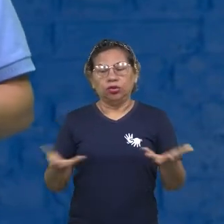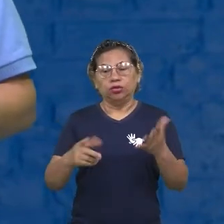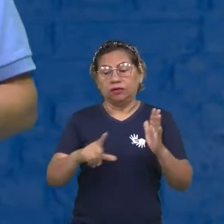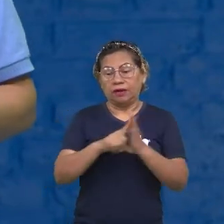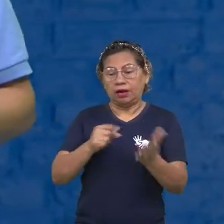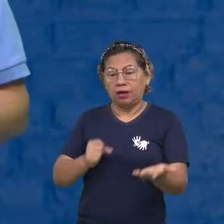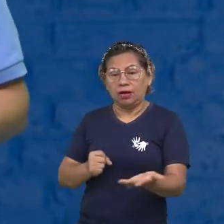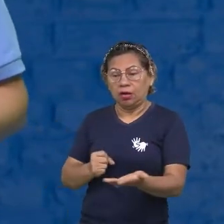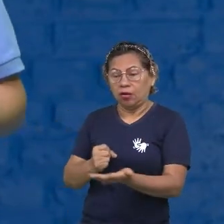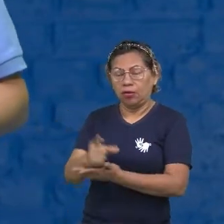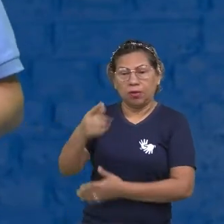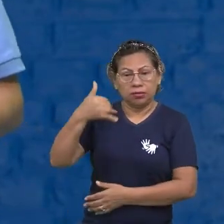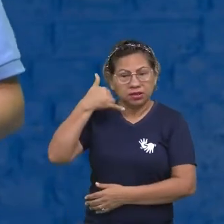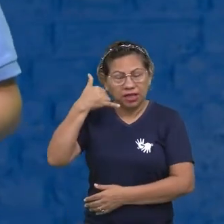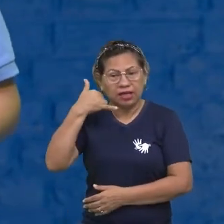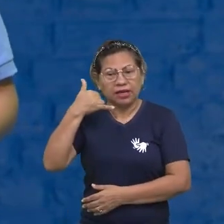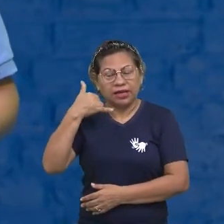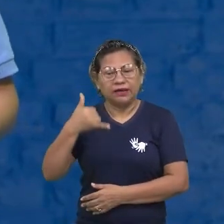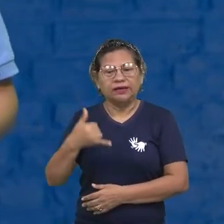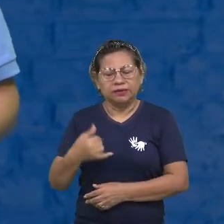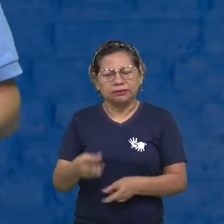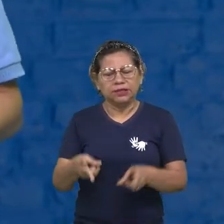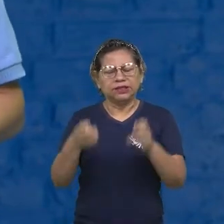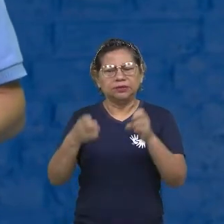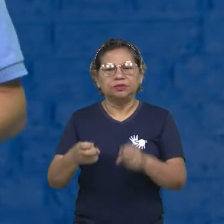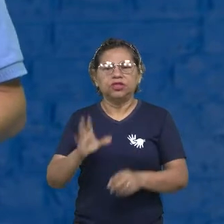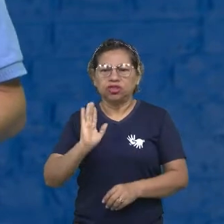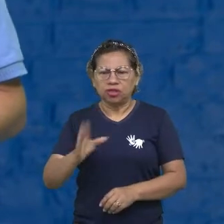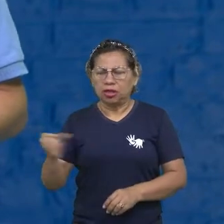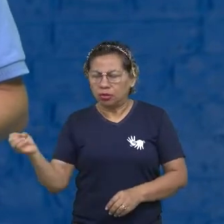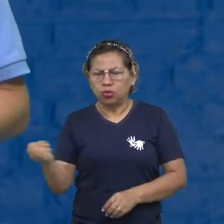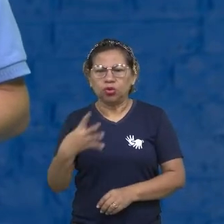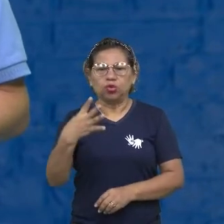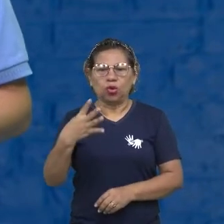sua casa, já lançaram outro, lançaram dois, lançaram três.